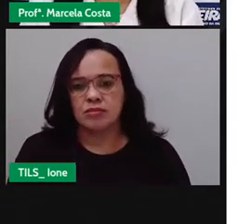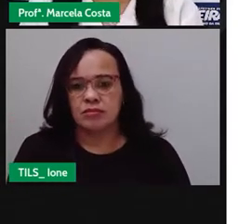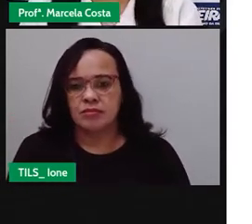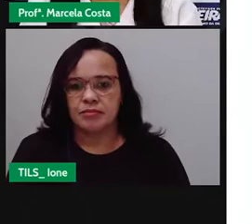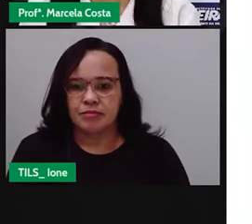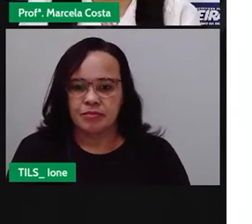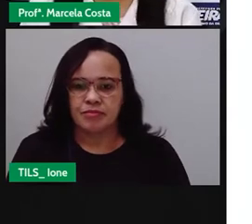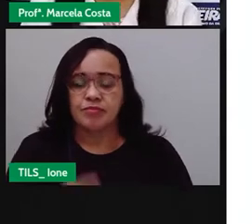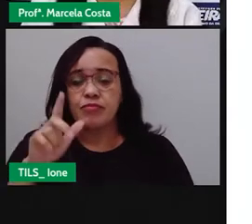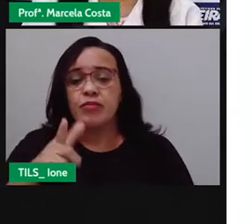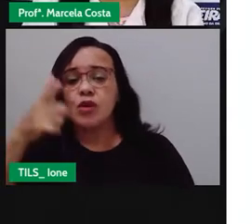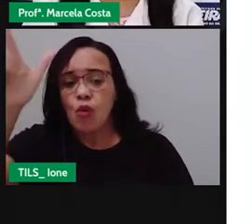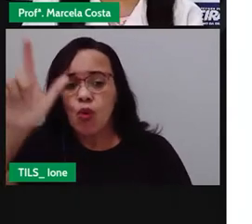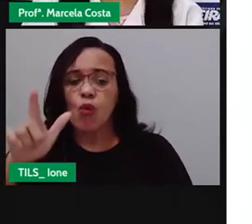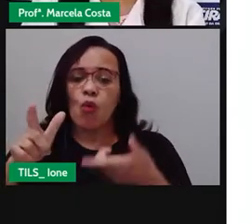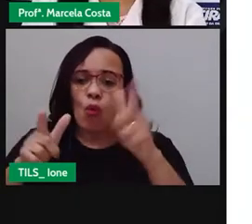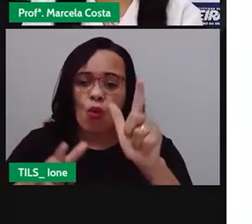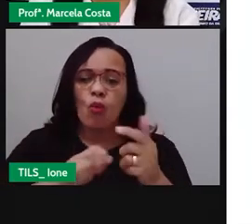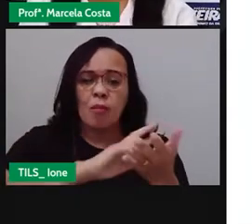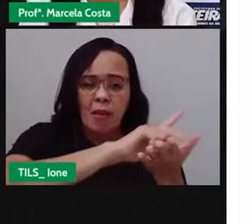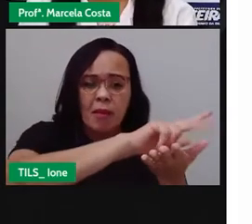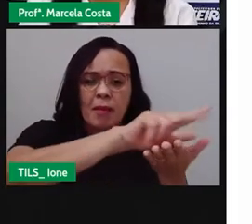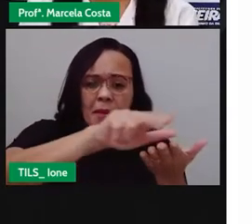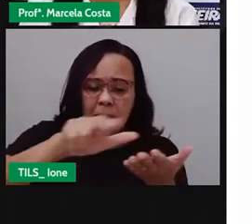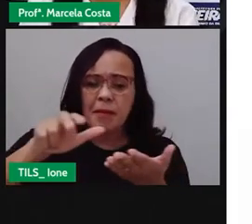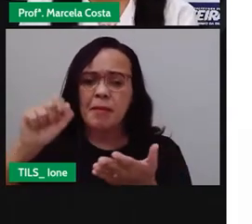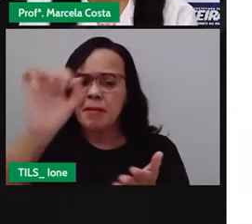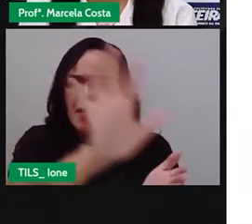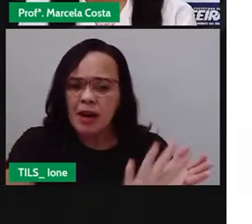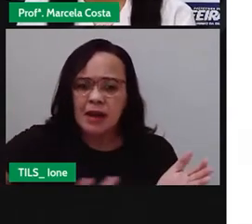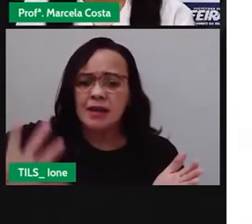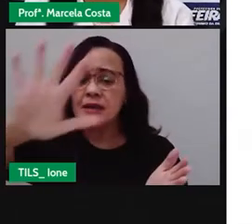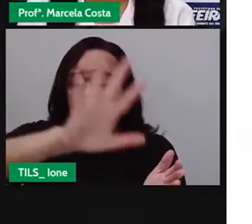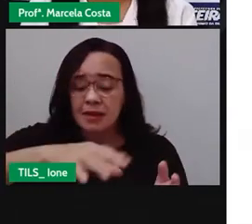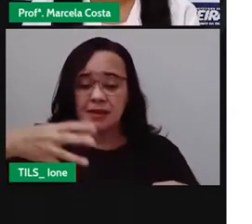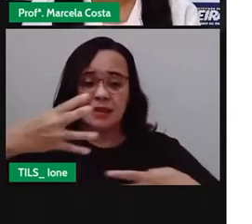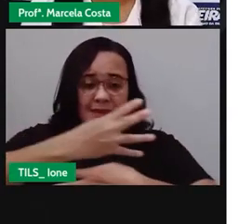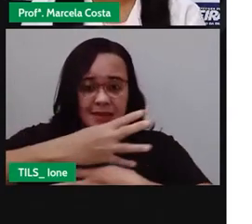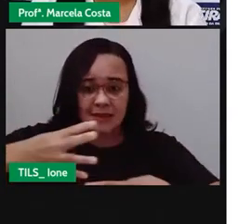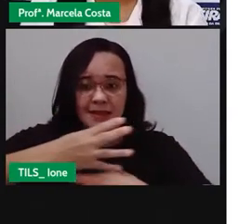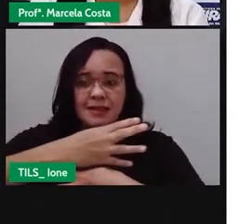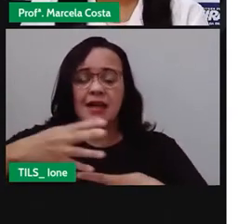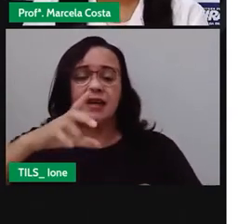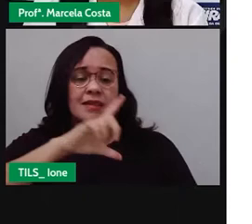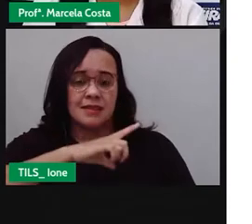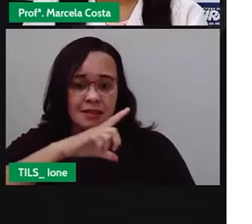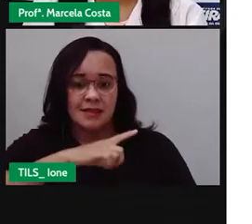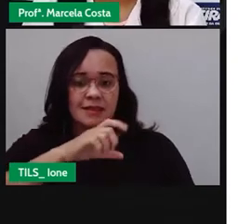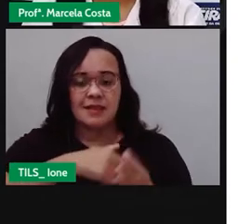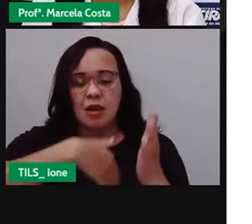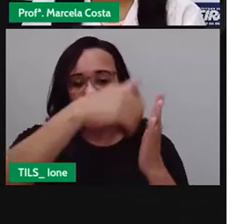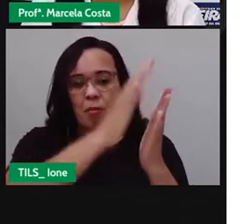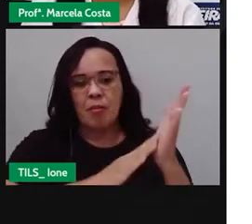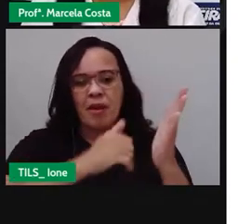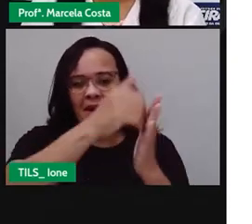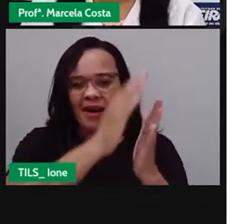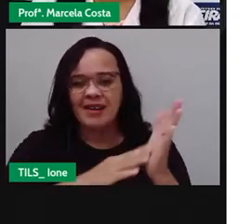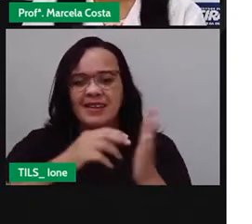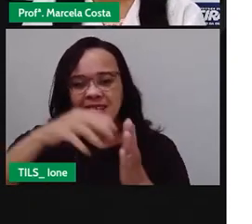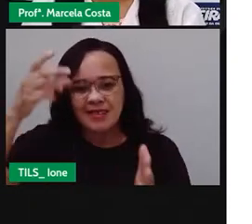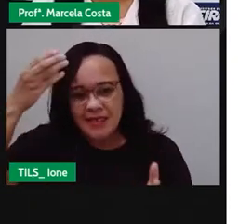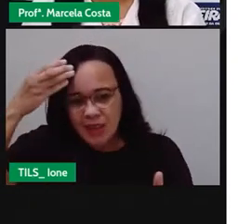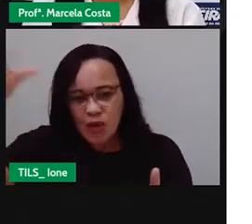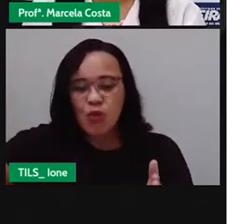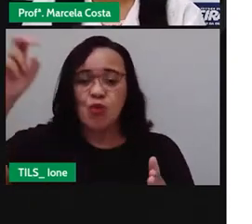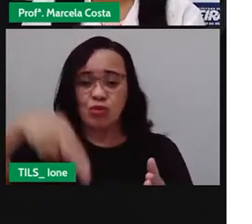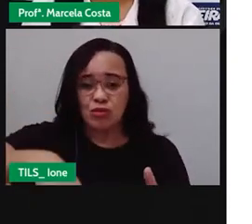Tem outras artes que estão espalhadas aí pela nossa cidade, como esse painel da cultura do Nordeste, foi